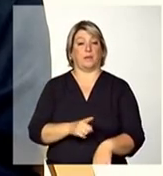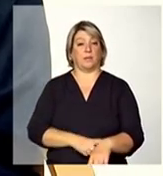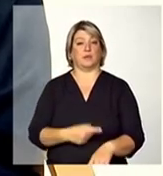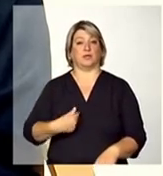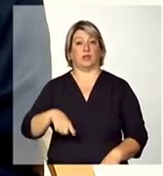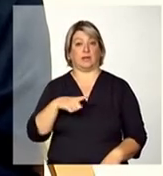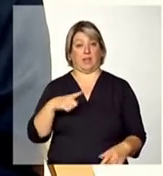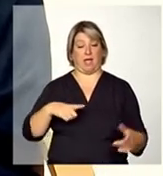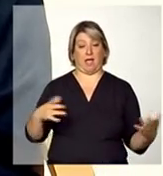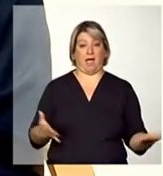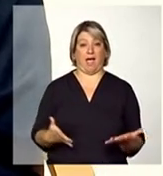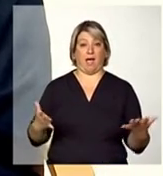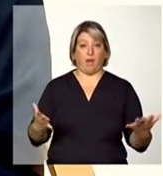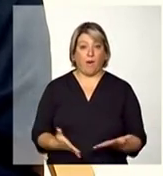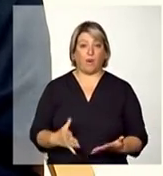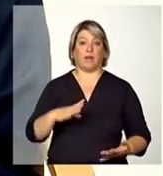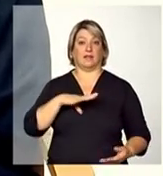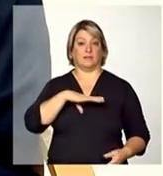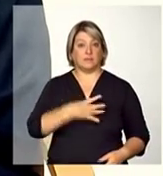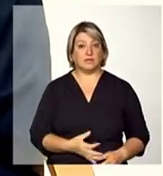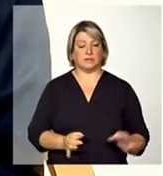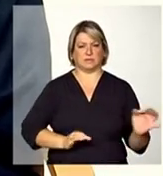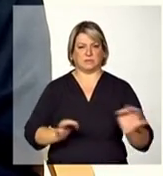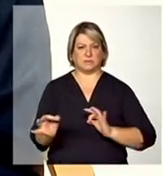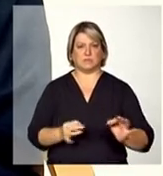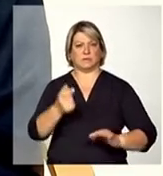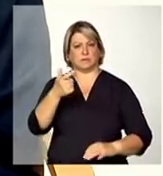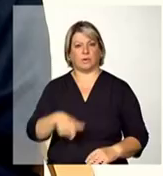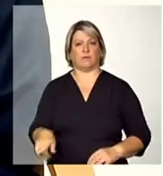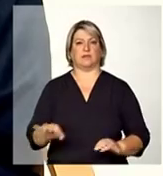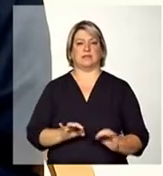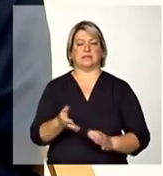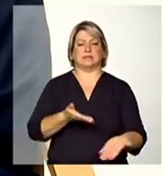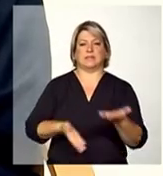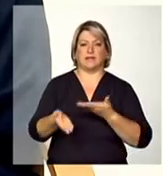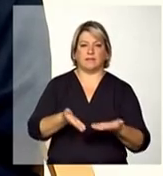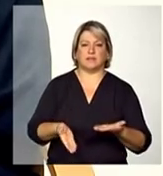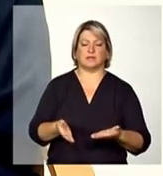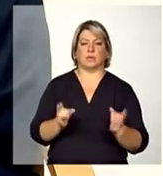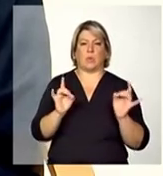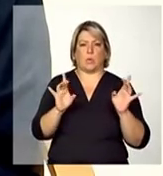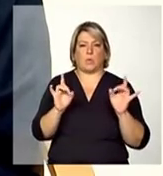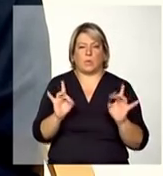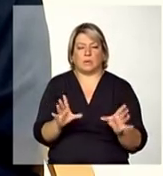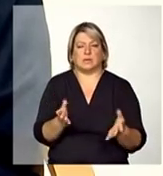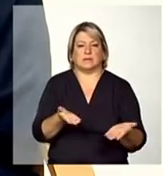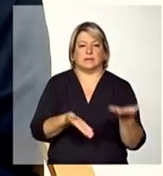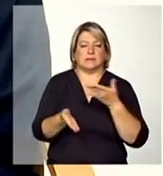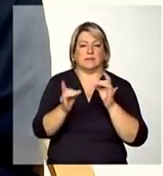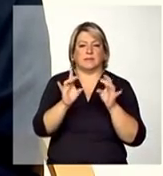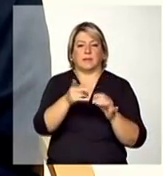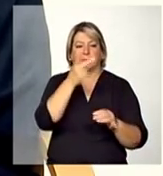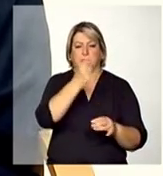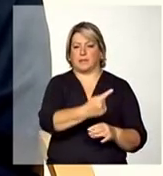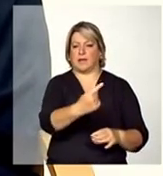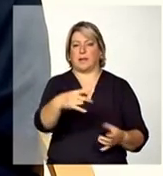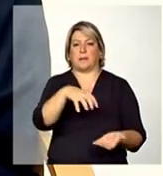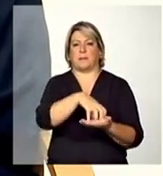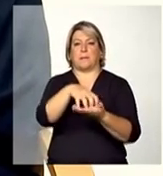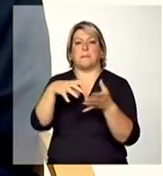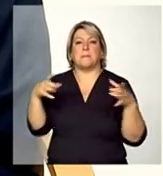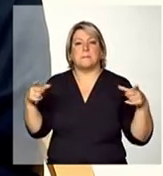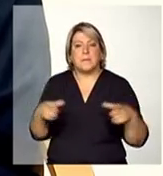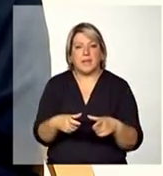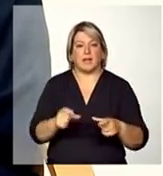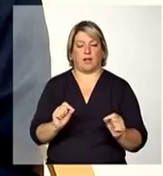com com o desafio de reordenar os serviços de qualificar fazer um atendimento personalizado em pequenos grupos vocês